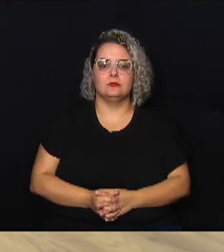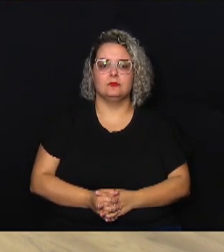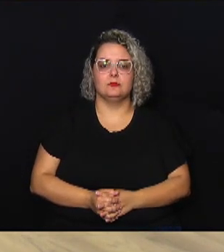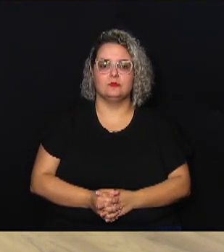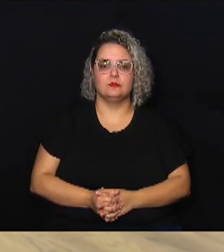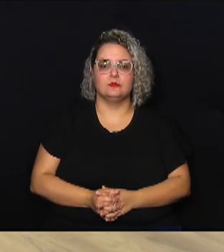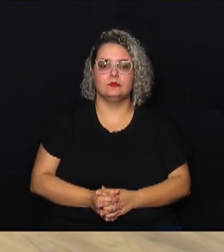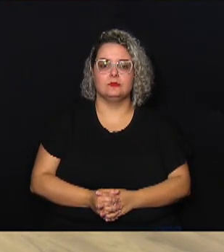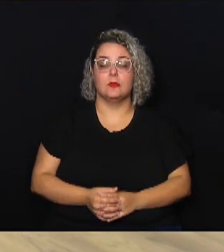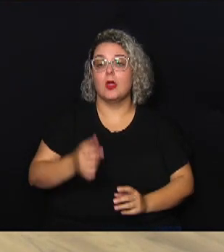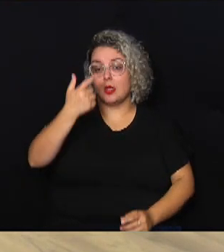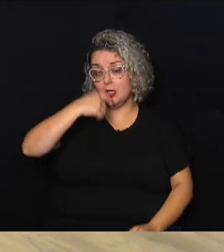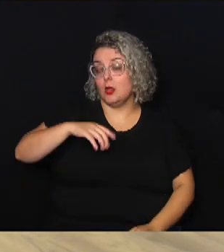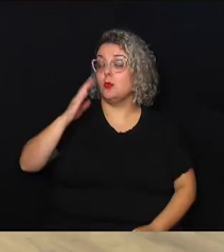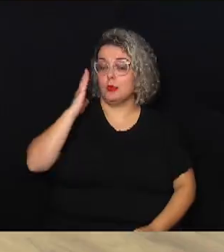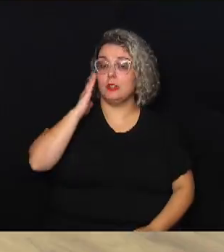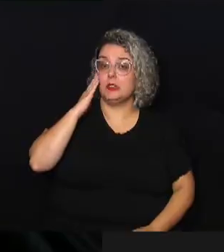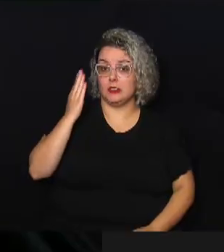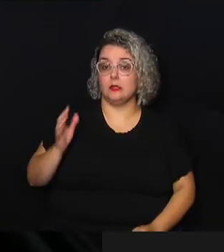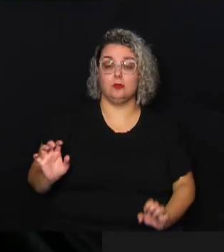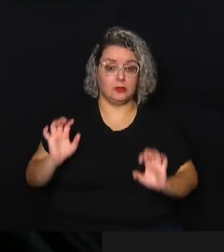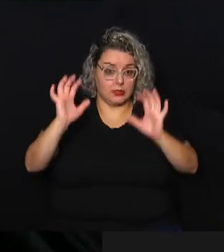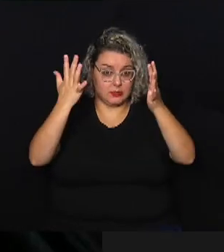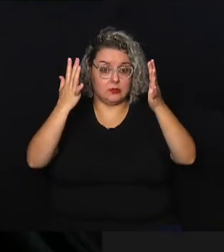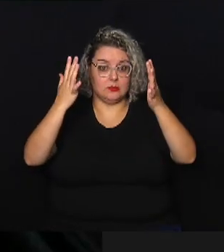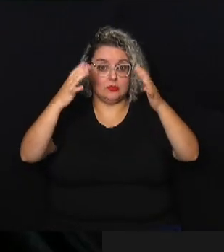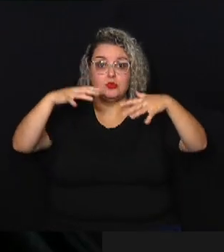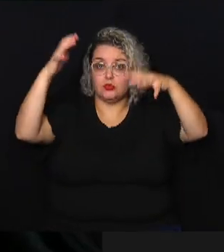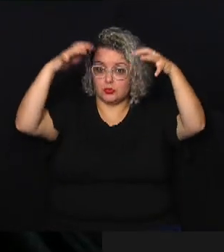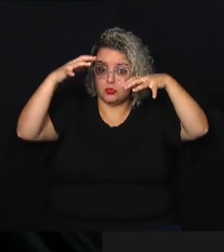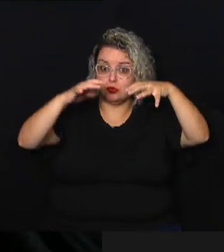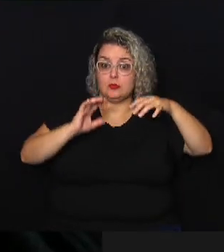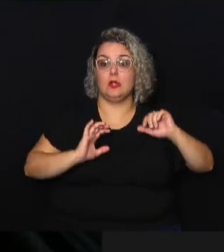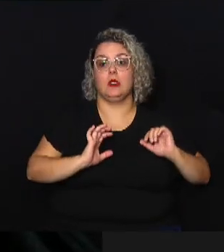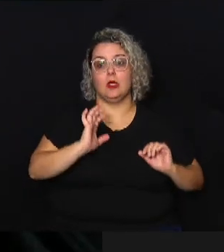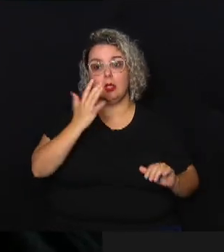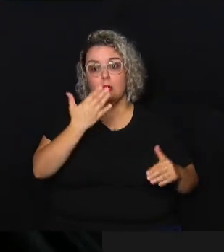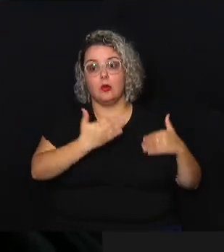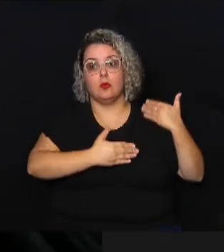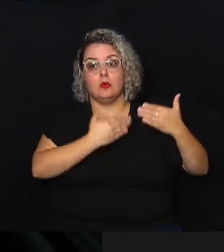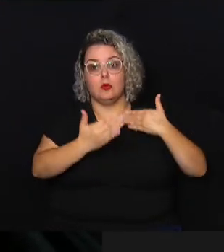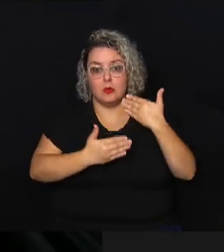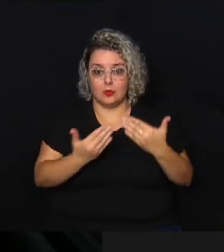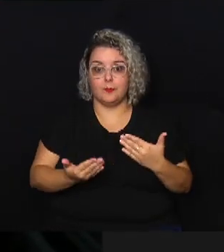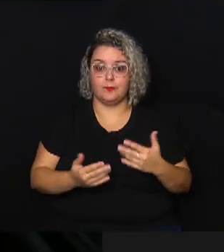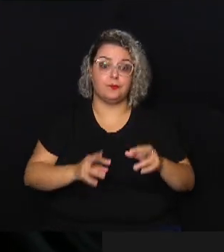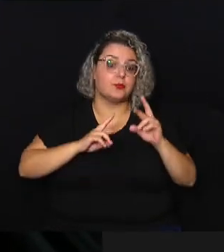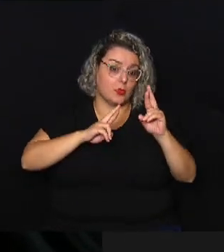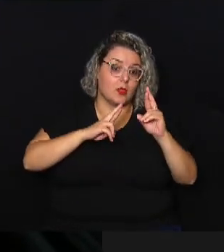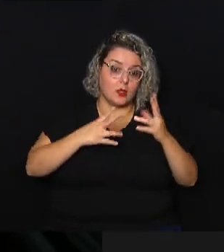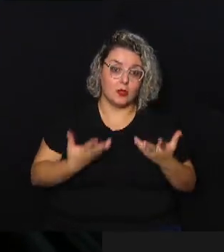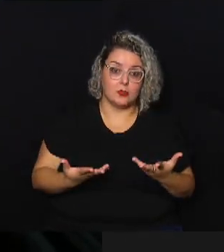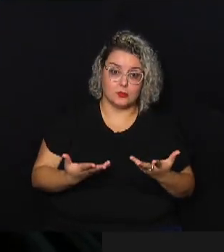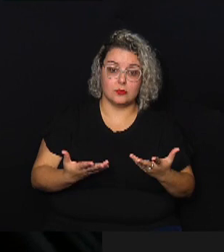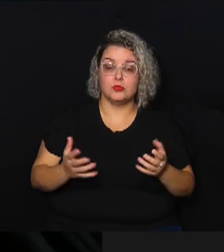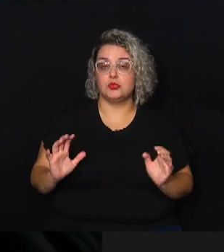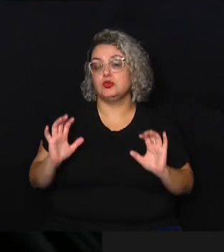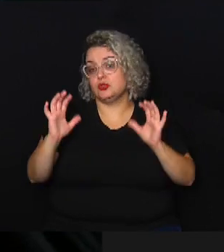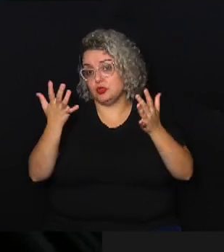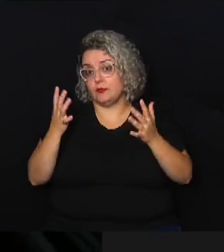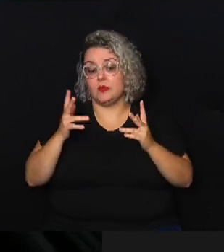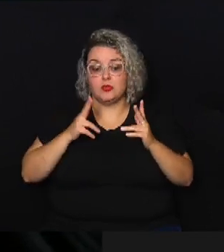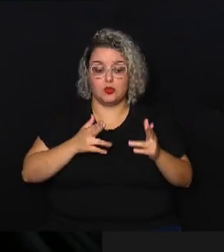eu entendo que esses eventos eles vêm ocorrendo e há expectativa que eventos desta